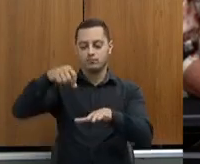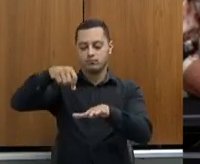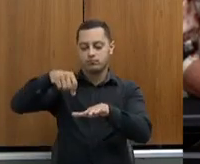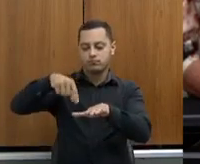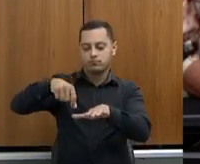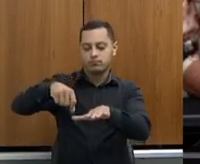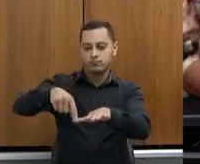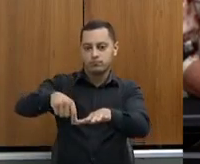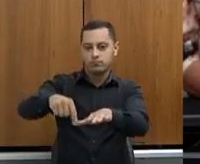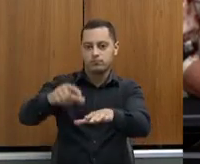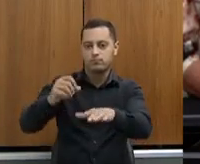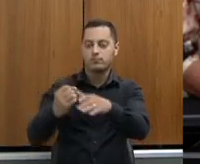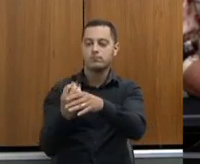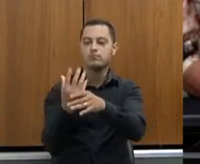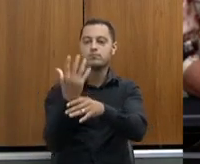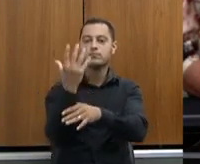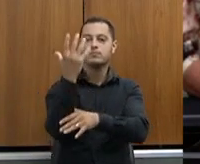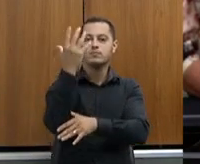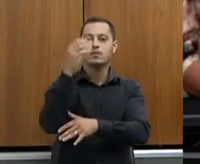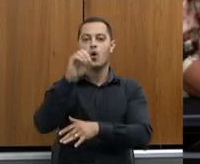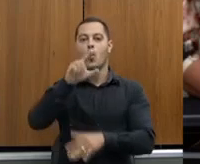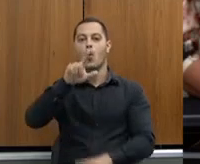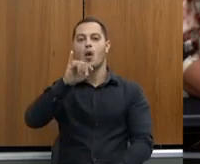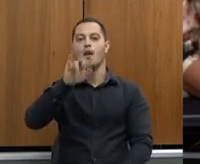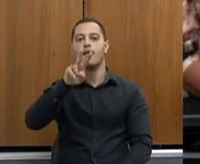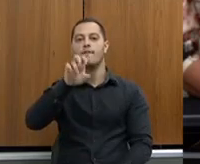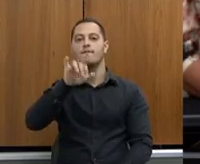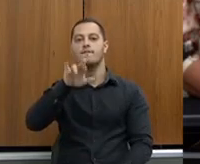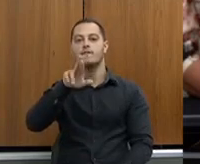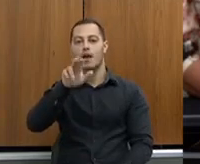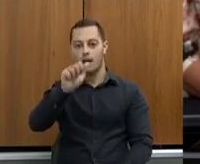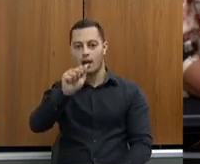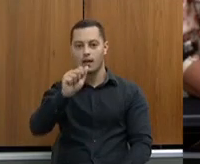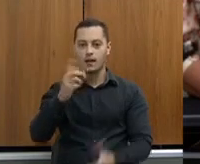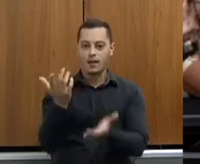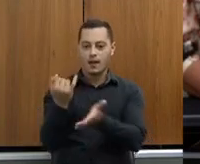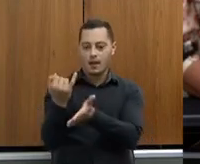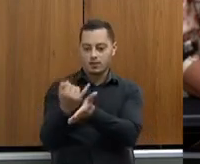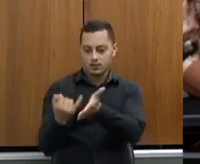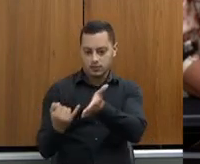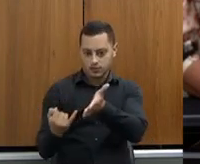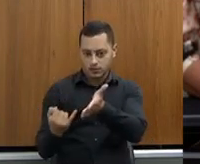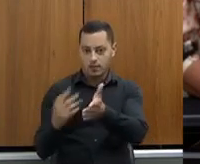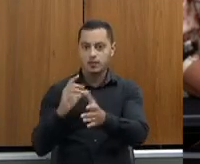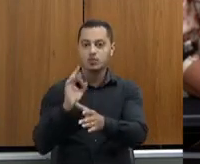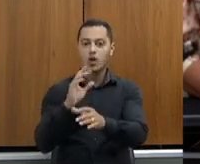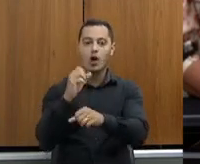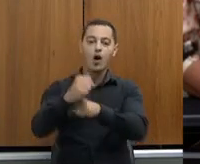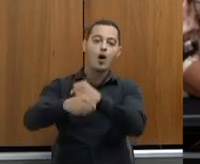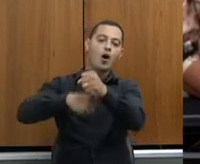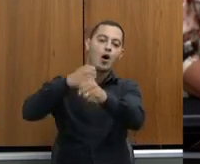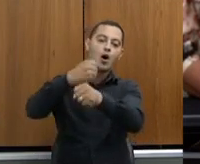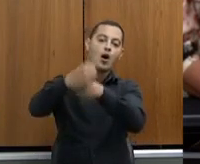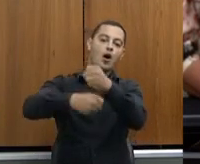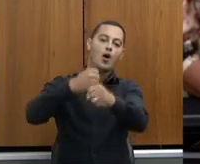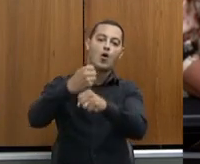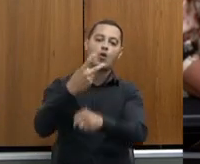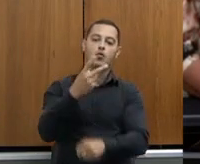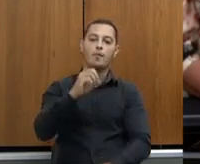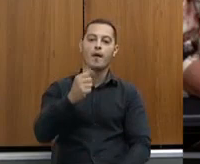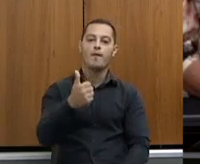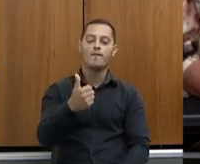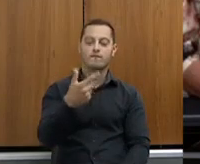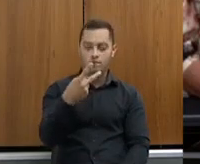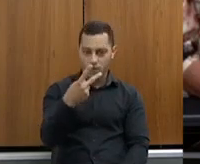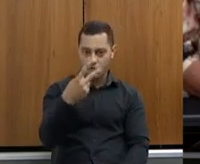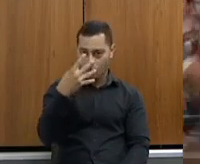fazer uma encomenda de mudas, você vai se inscrever, mas lá no final de 2024 é que nós vamos poder te atender, que a fila está grande. Então, quer dizer,